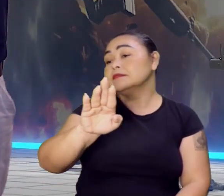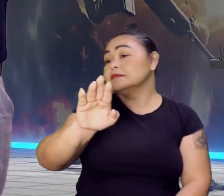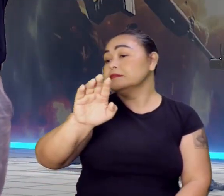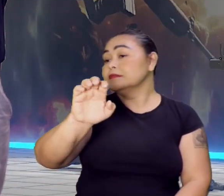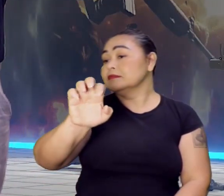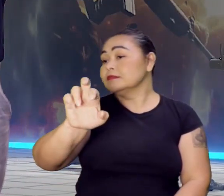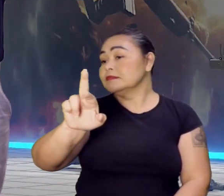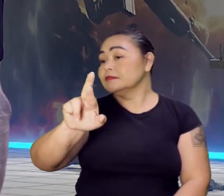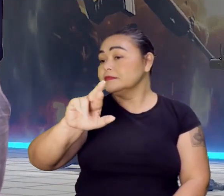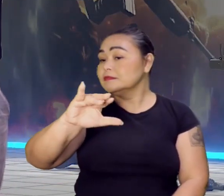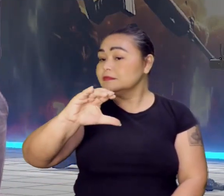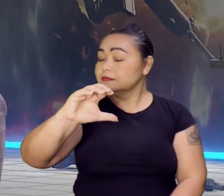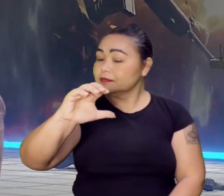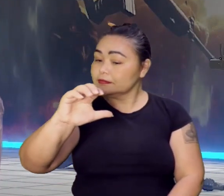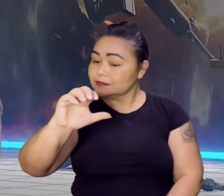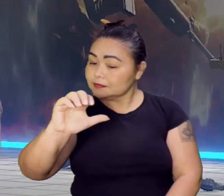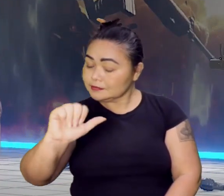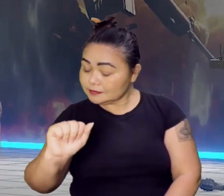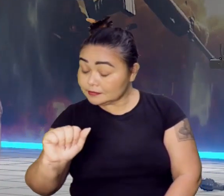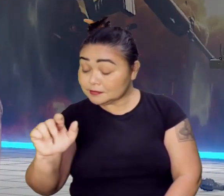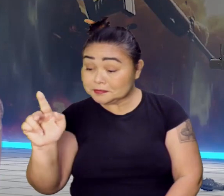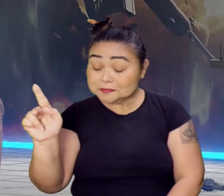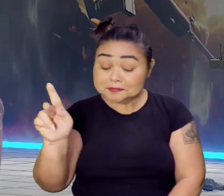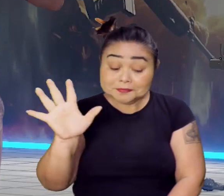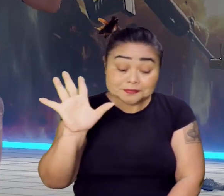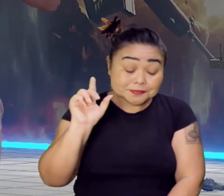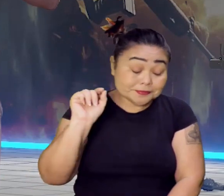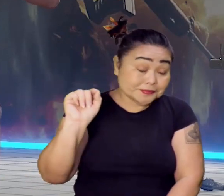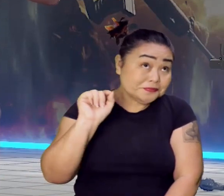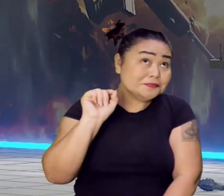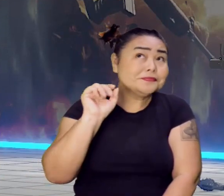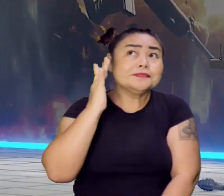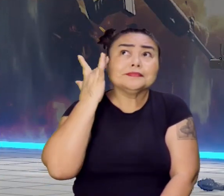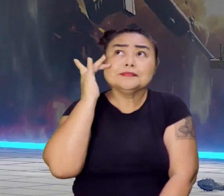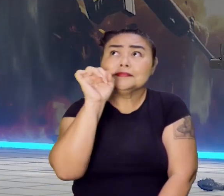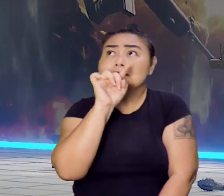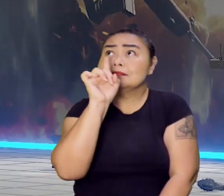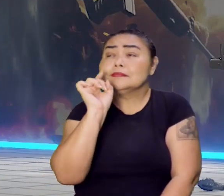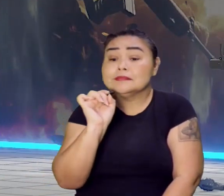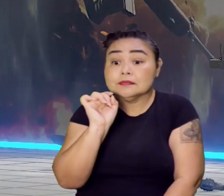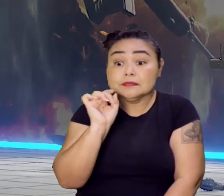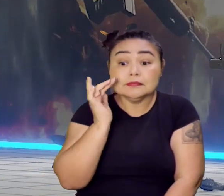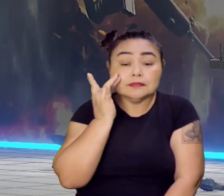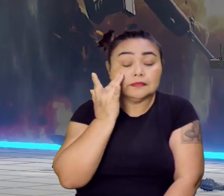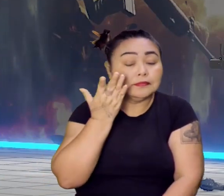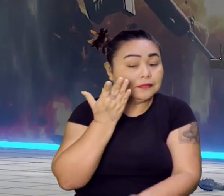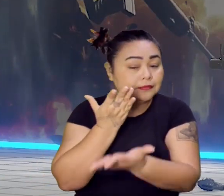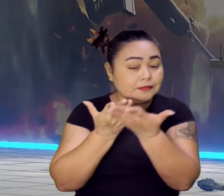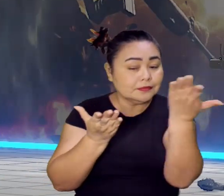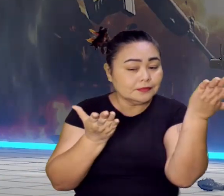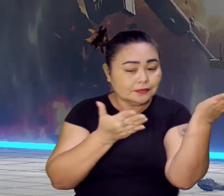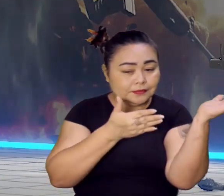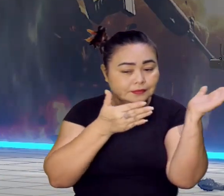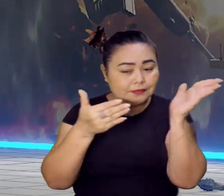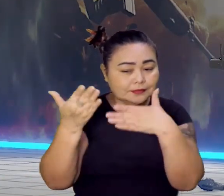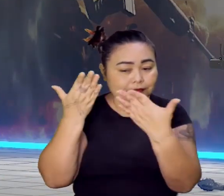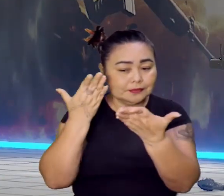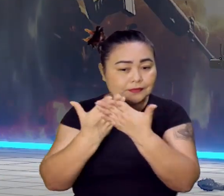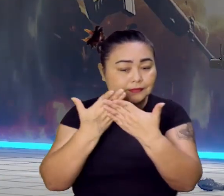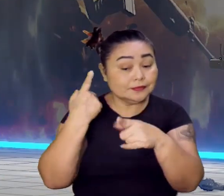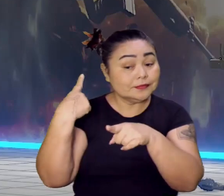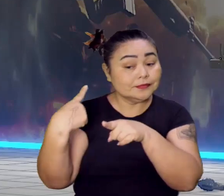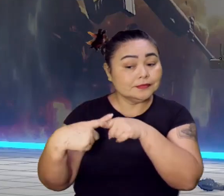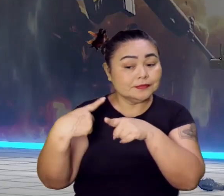Professor, amor de Deus, o que é isso, União Ibérica? Não percam nenhum capítulo dessa aula, porque